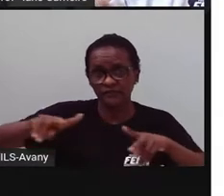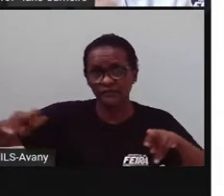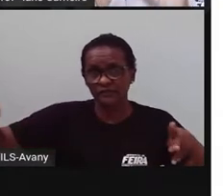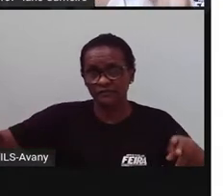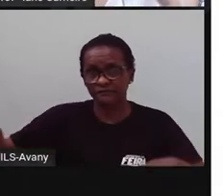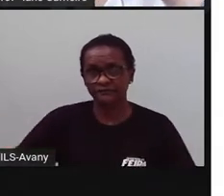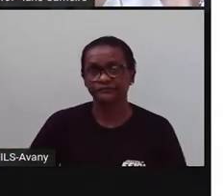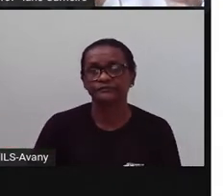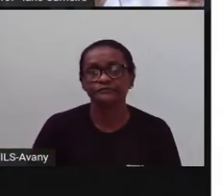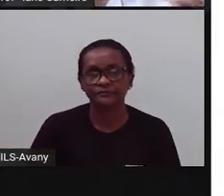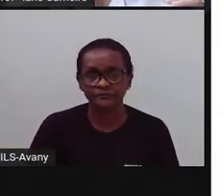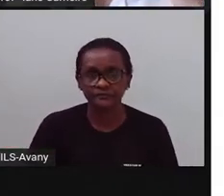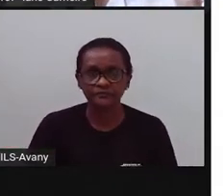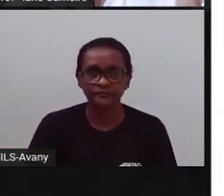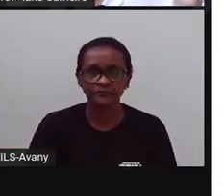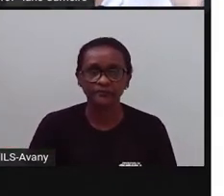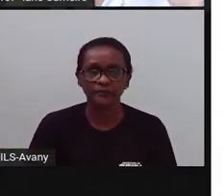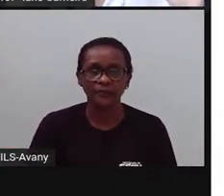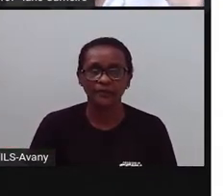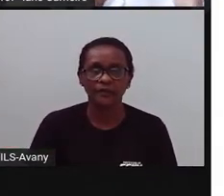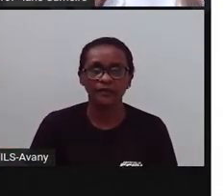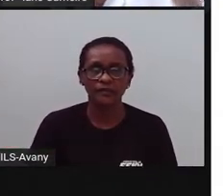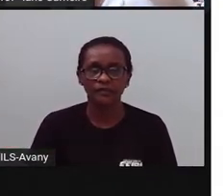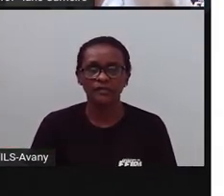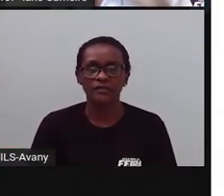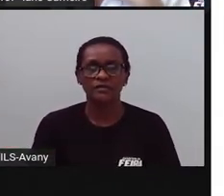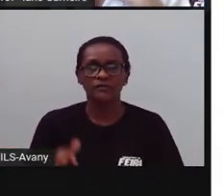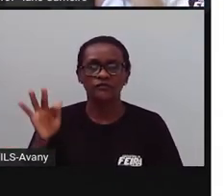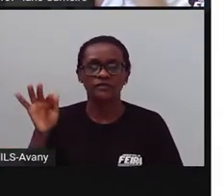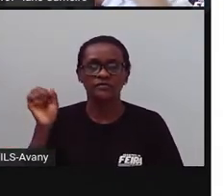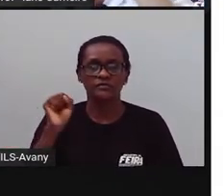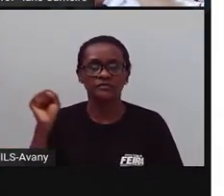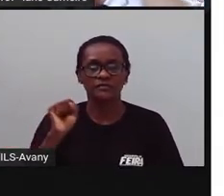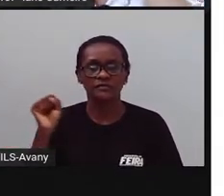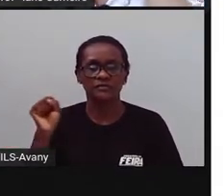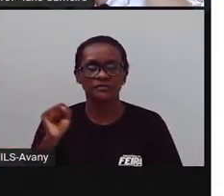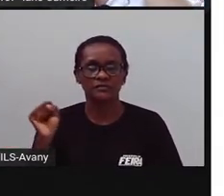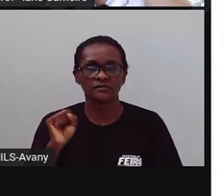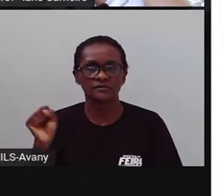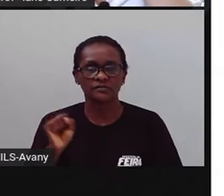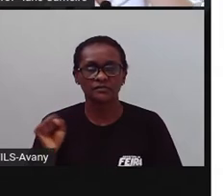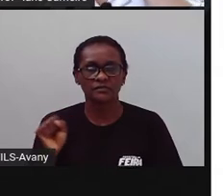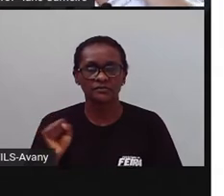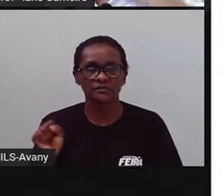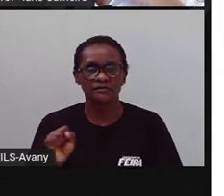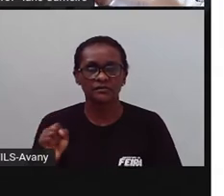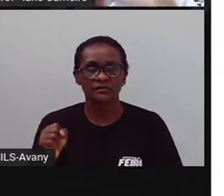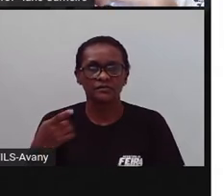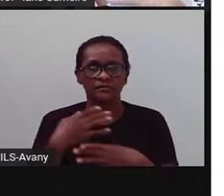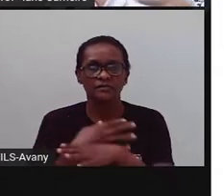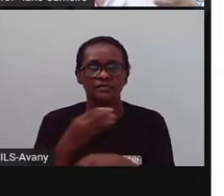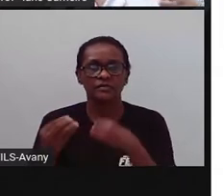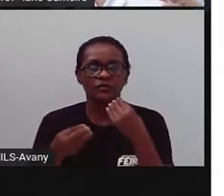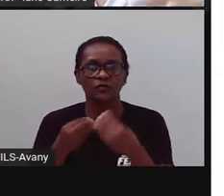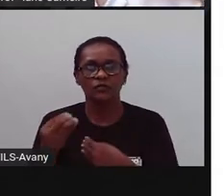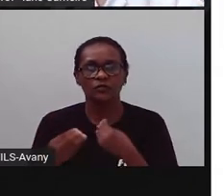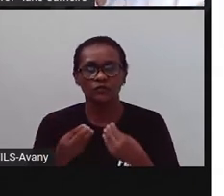Feira de Santana não é uma cidade dormitório, né? Como assim, Pró? Feira não é uma cidade em que as pessoas